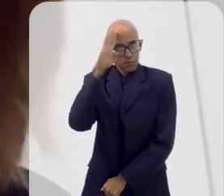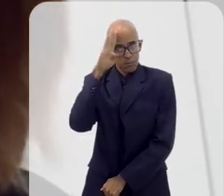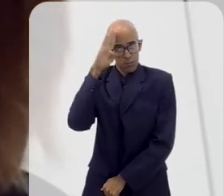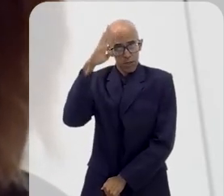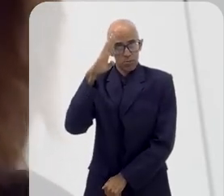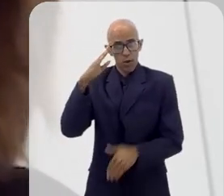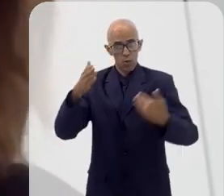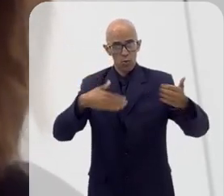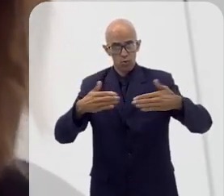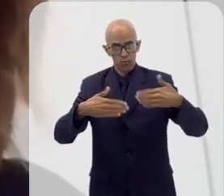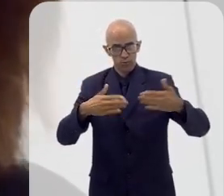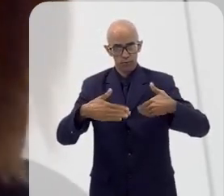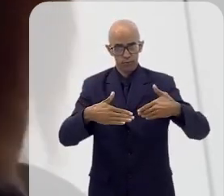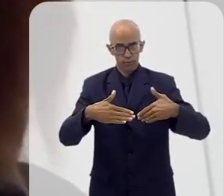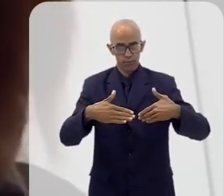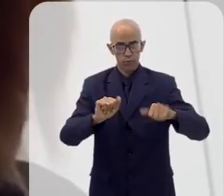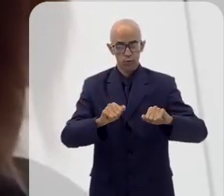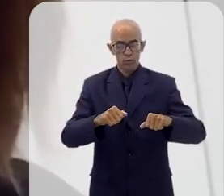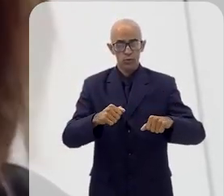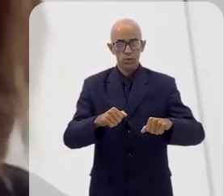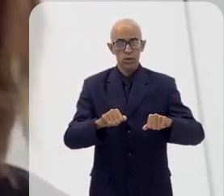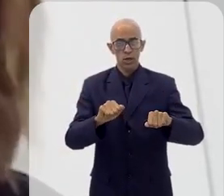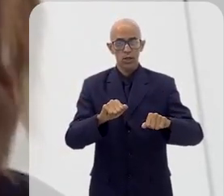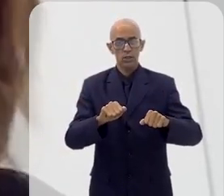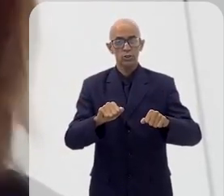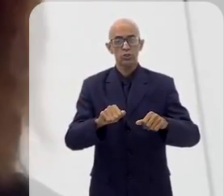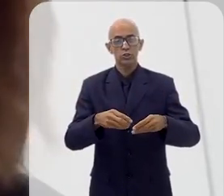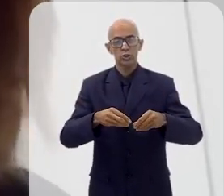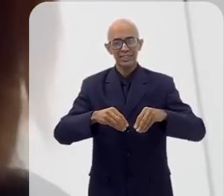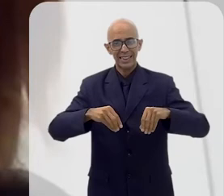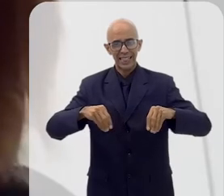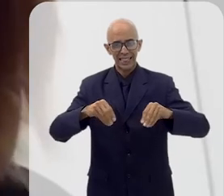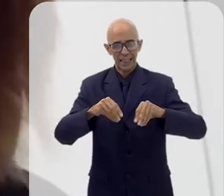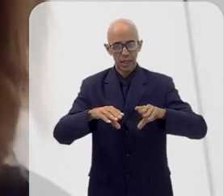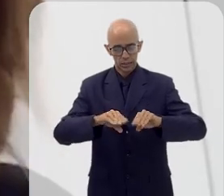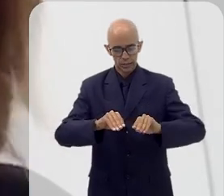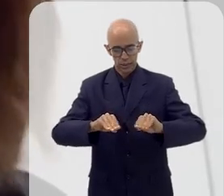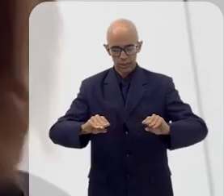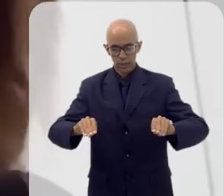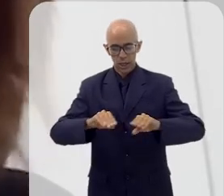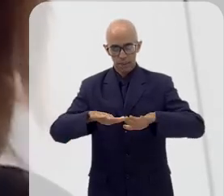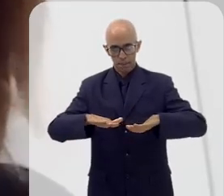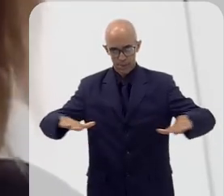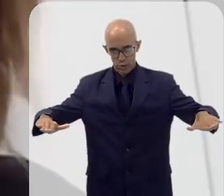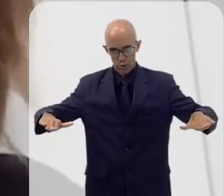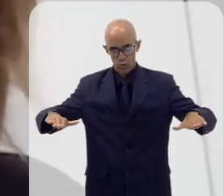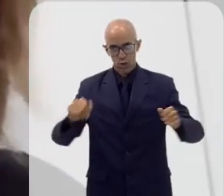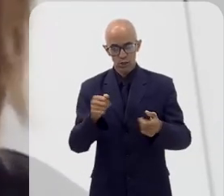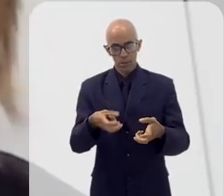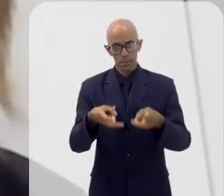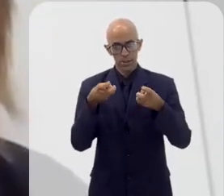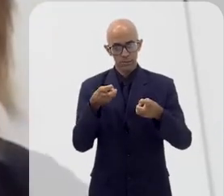principalmente com a indústria cerâmica, a gente viu um boom de setembro para cá.